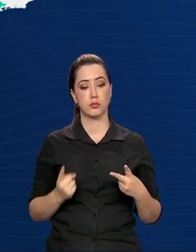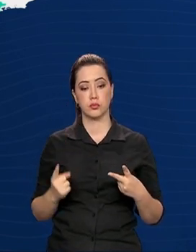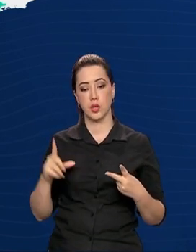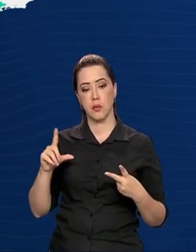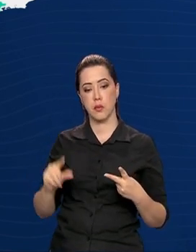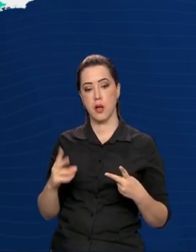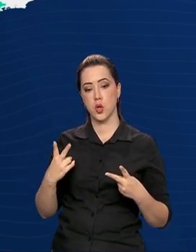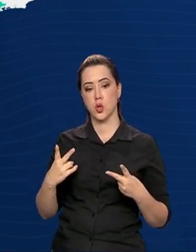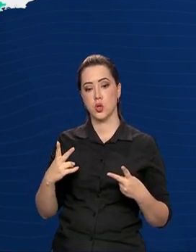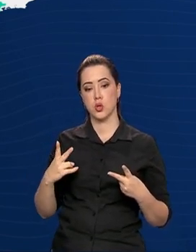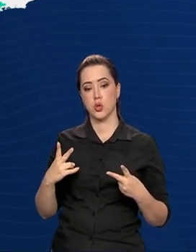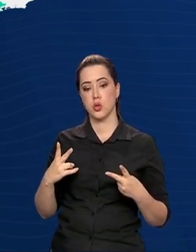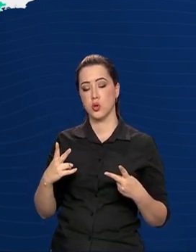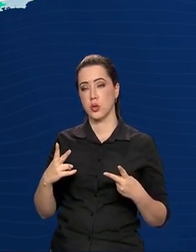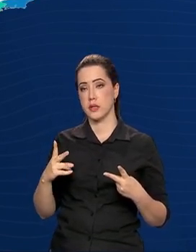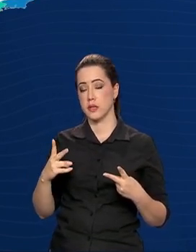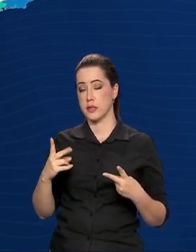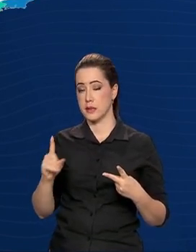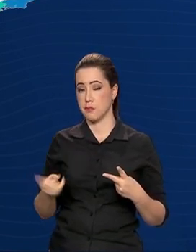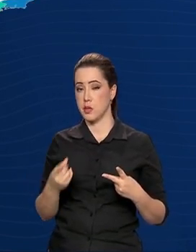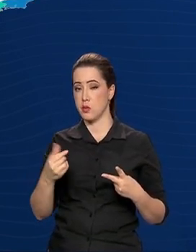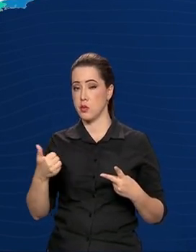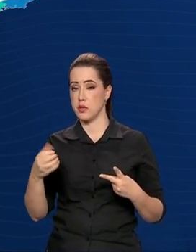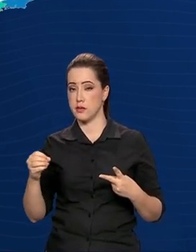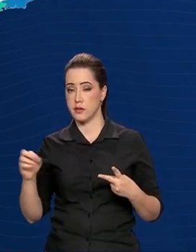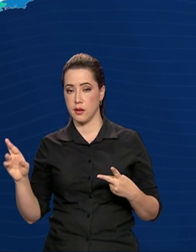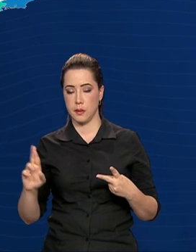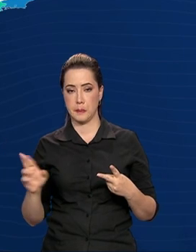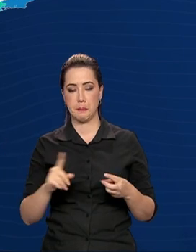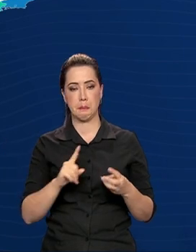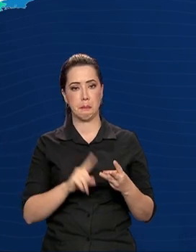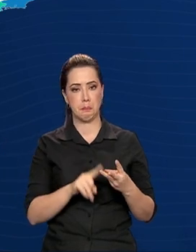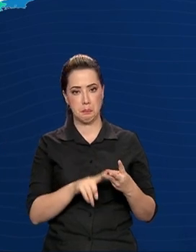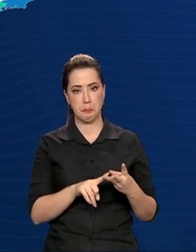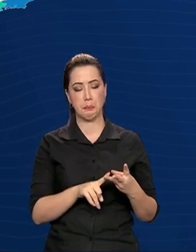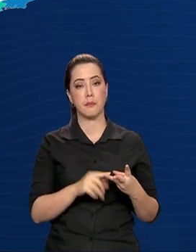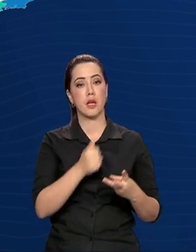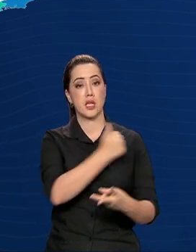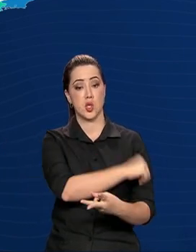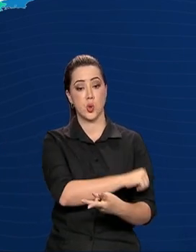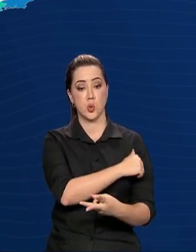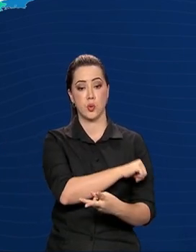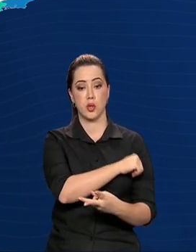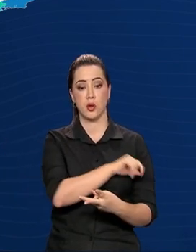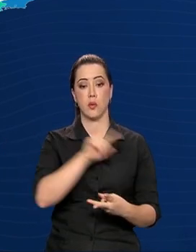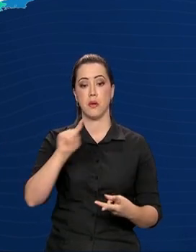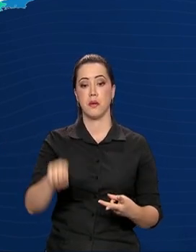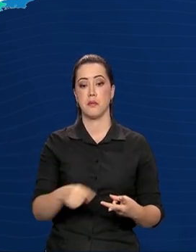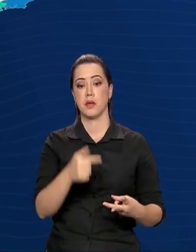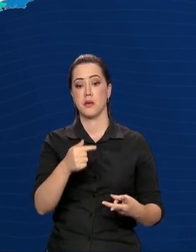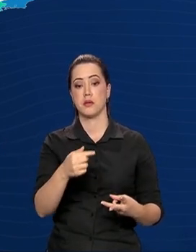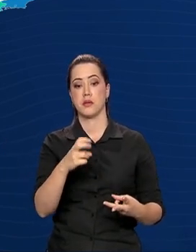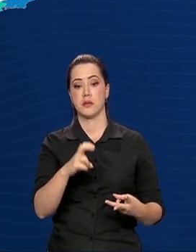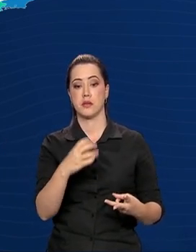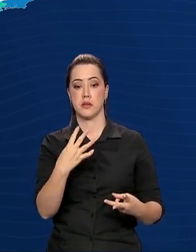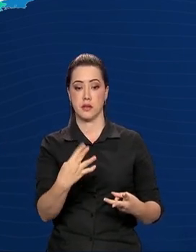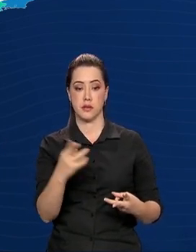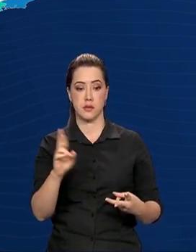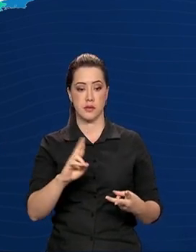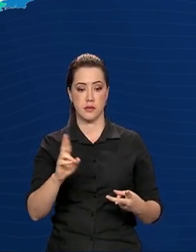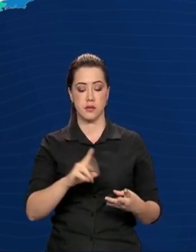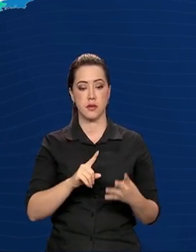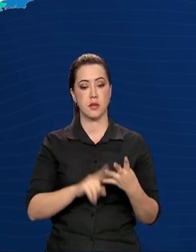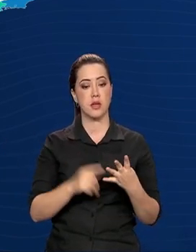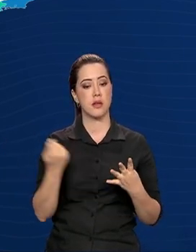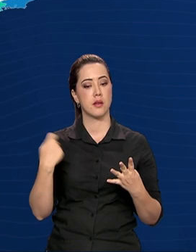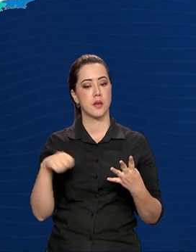menos de R 2.100. Na sequência, aparece o Rio de Janeiro, com R$ 1.754, e o Rio Grande do